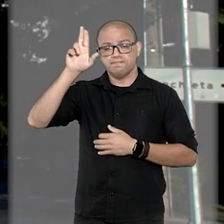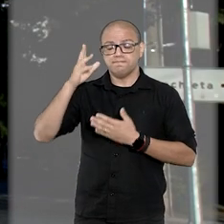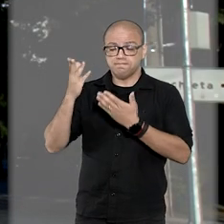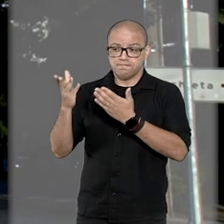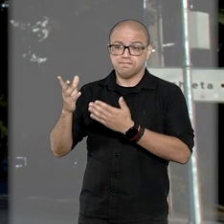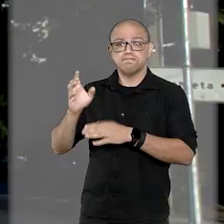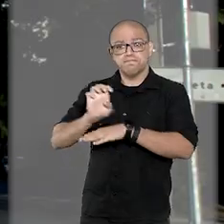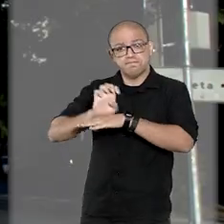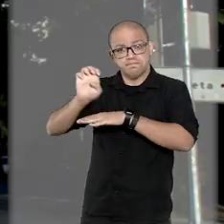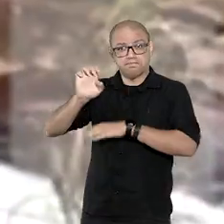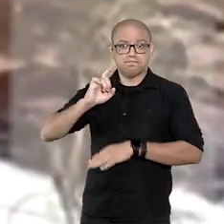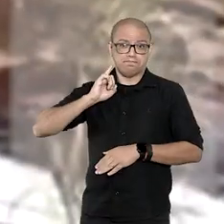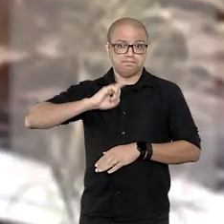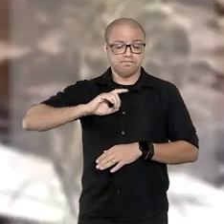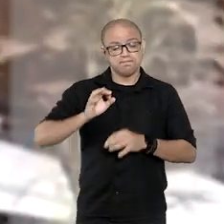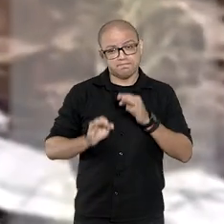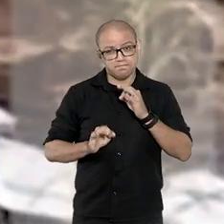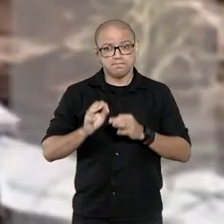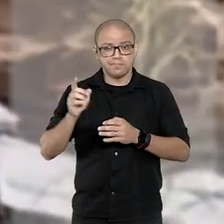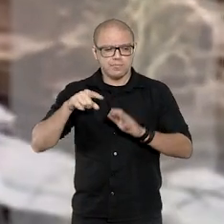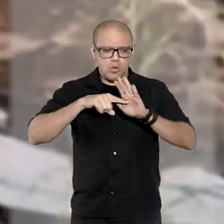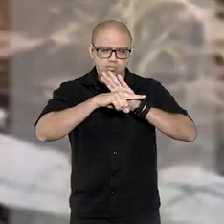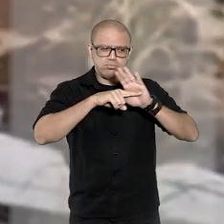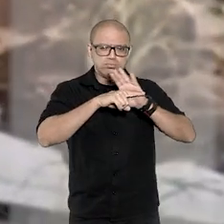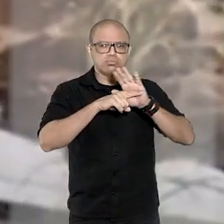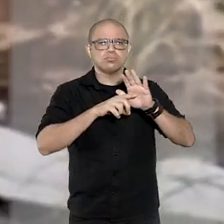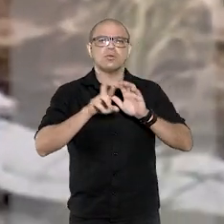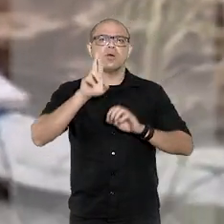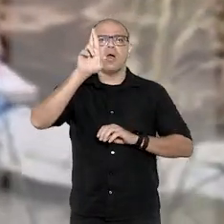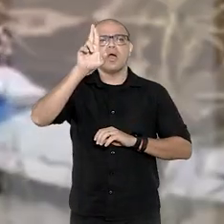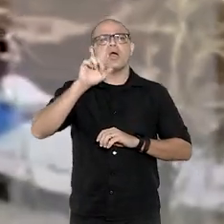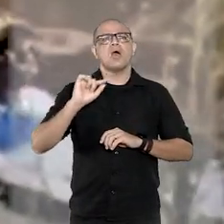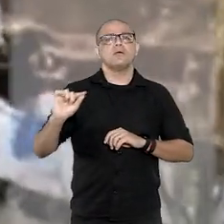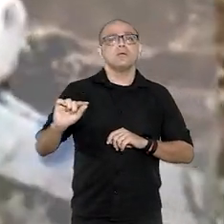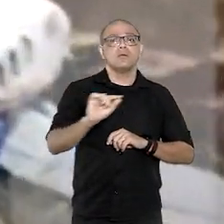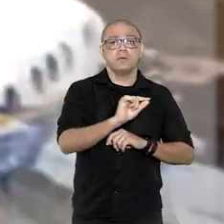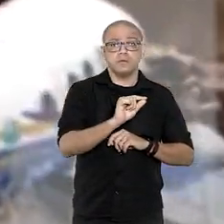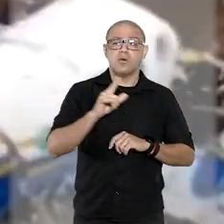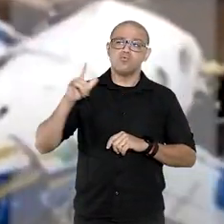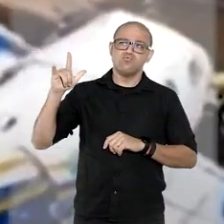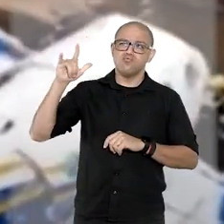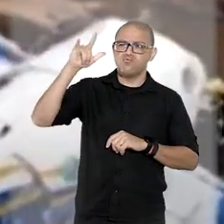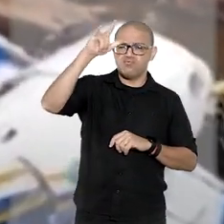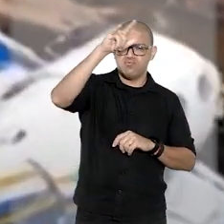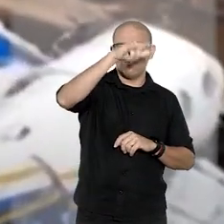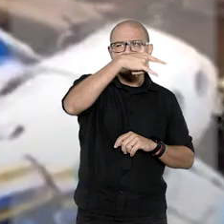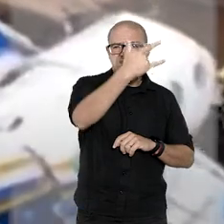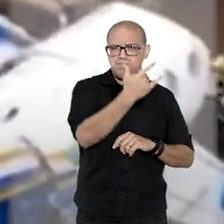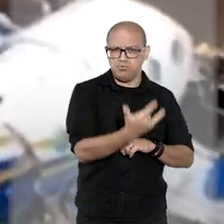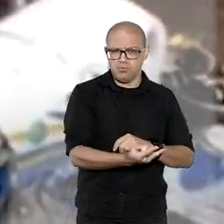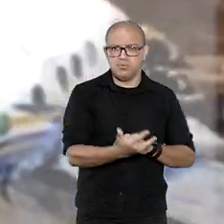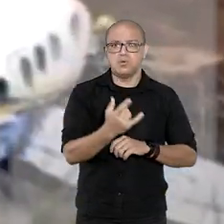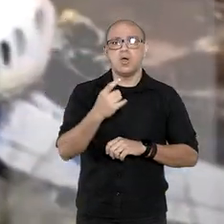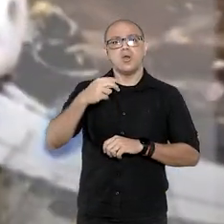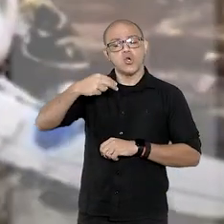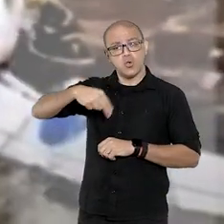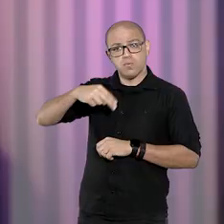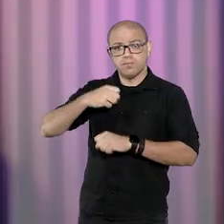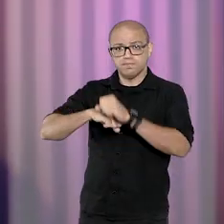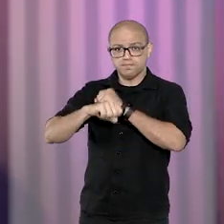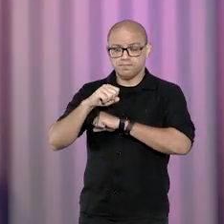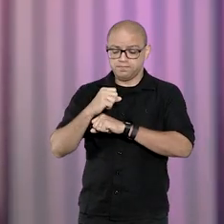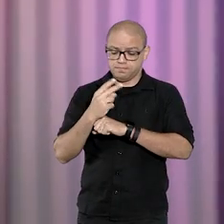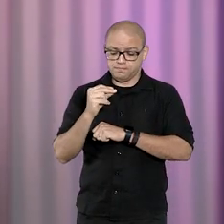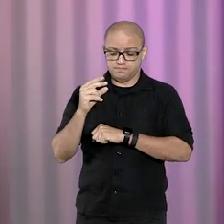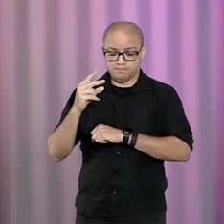Estadual de Minas Gerais para analisar eventuais responsabilidades pelo acidente aéreo que em novembro de 2021